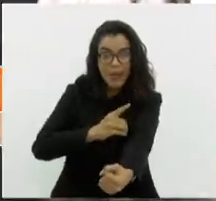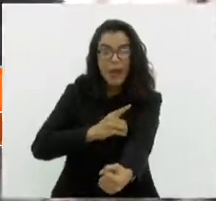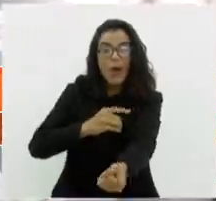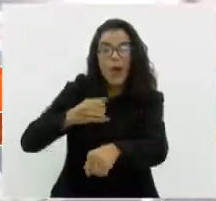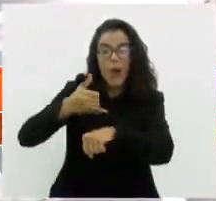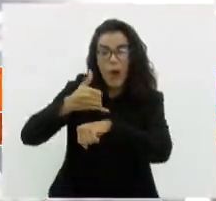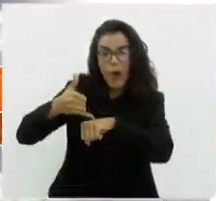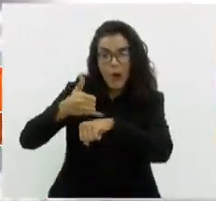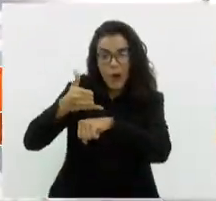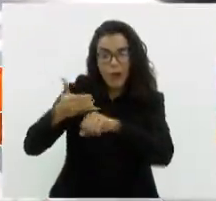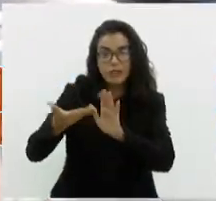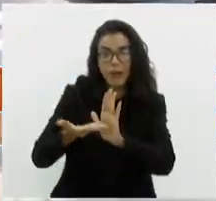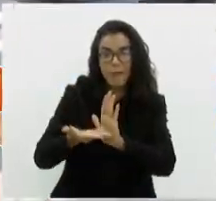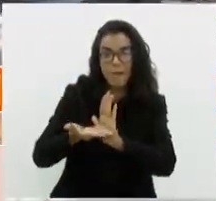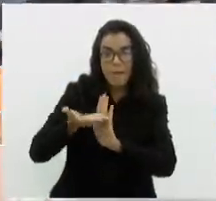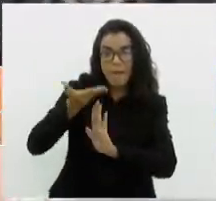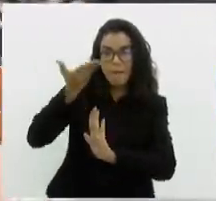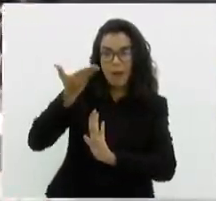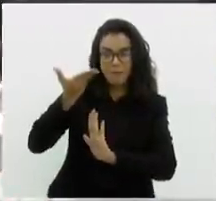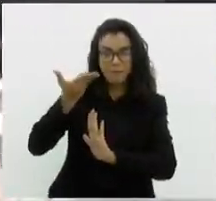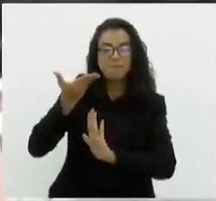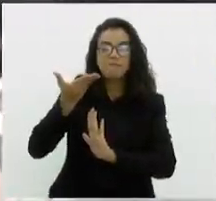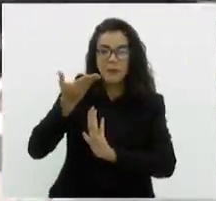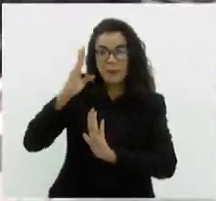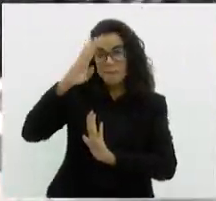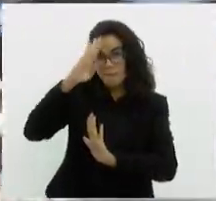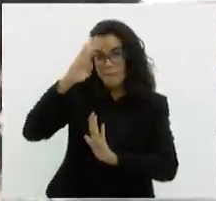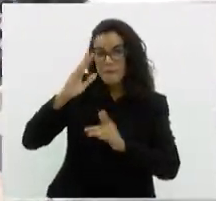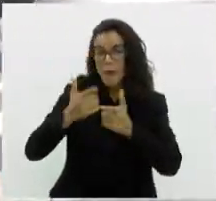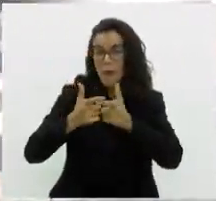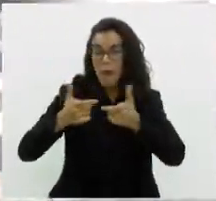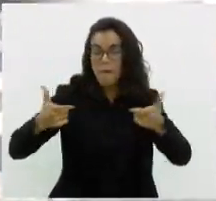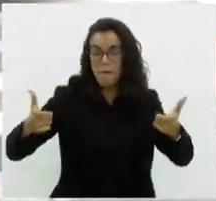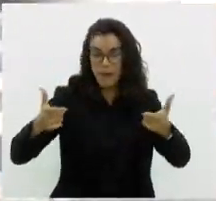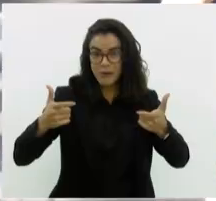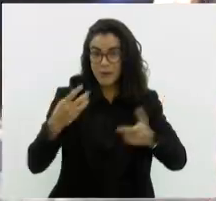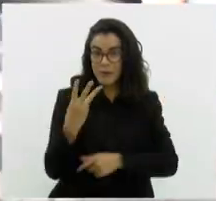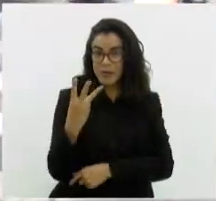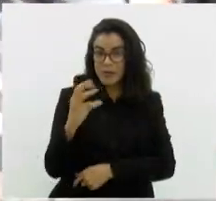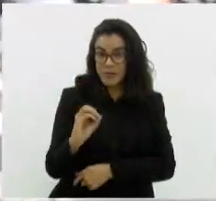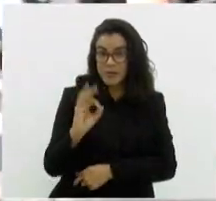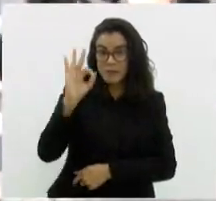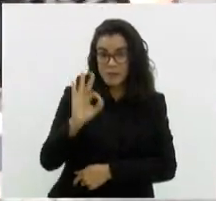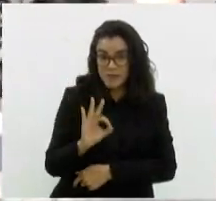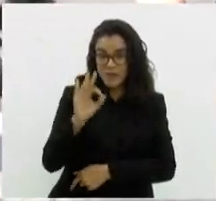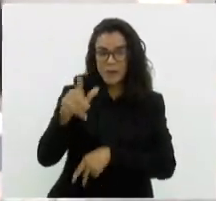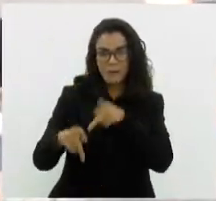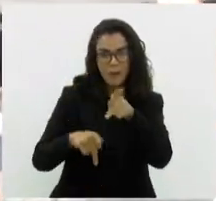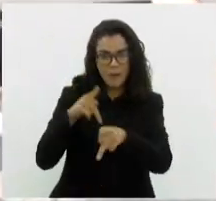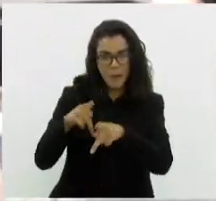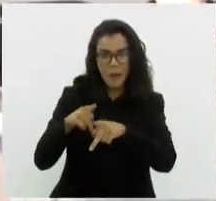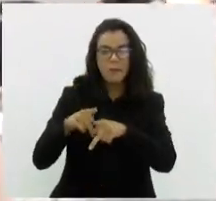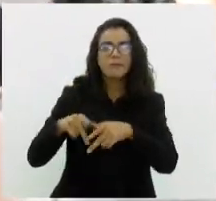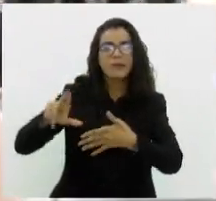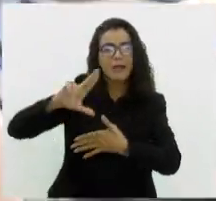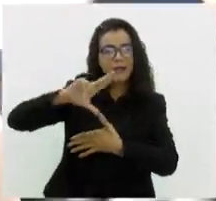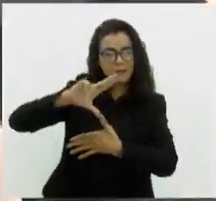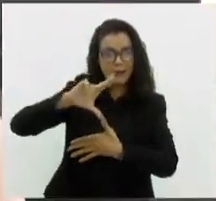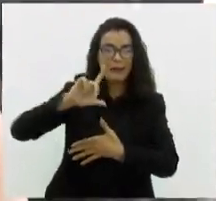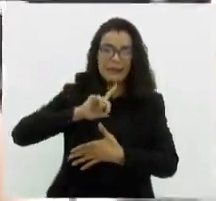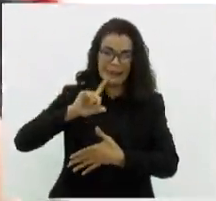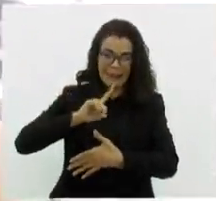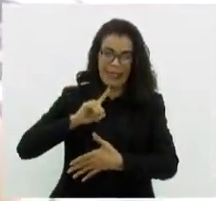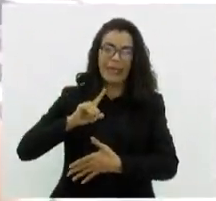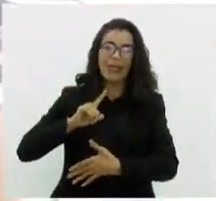alto, que são condições extremamente prevalentes na nossa população. Cerca de 30% da população na América do Sul tem esteatose